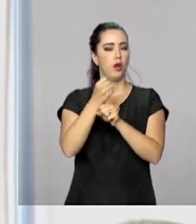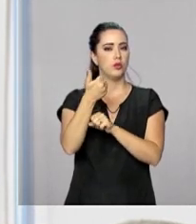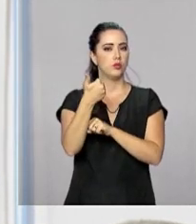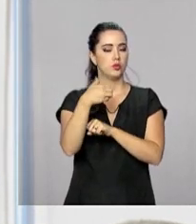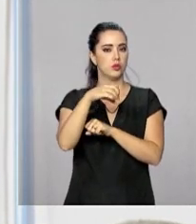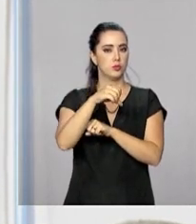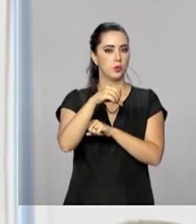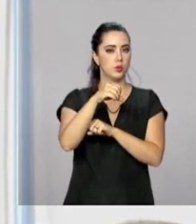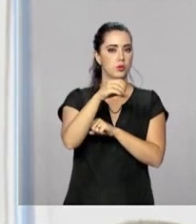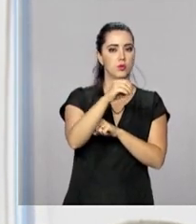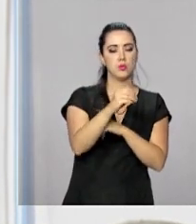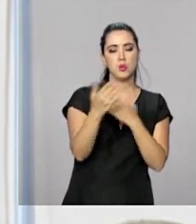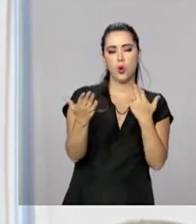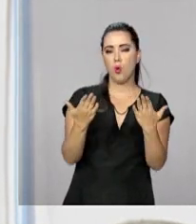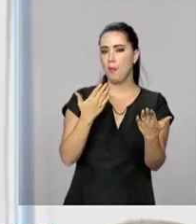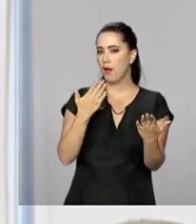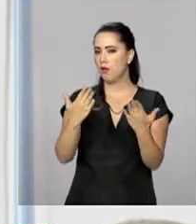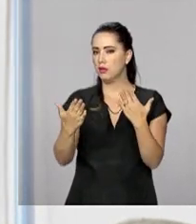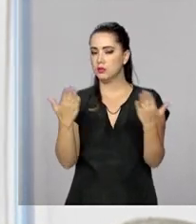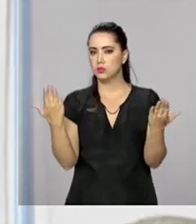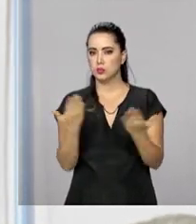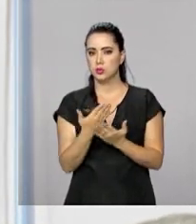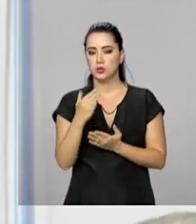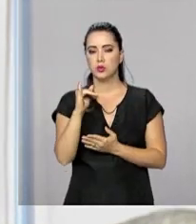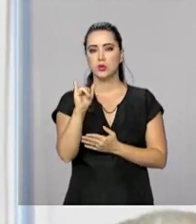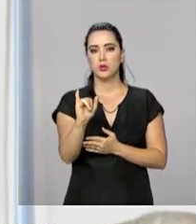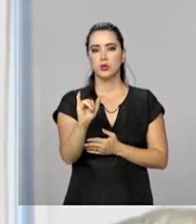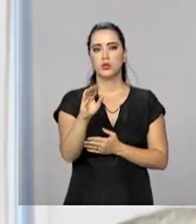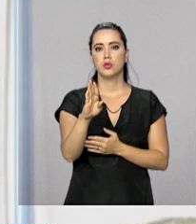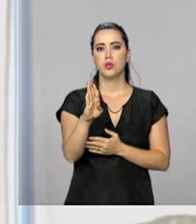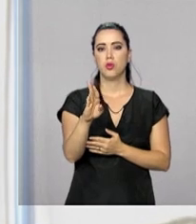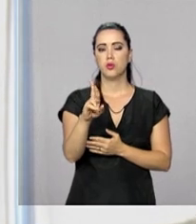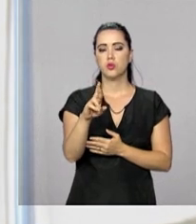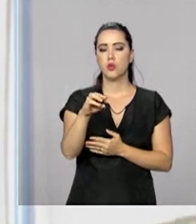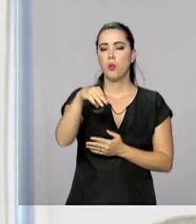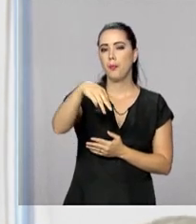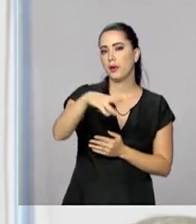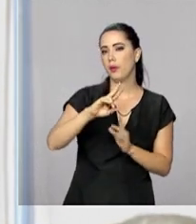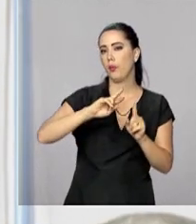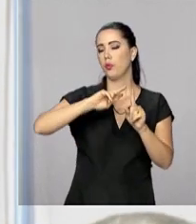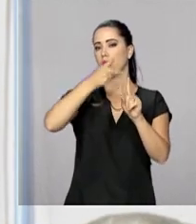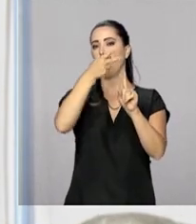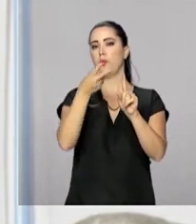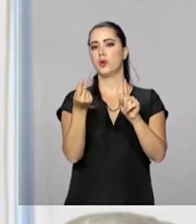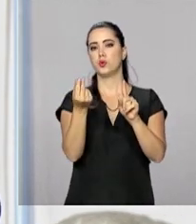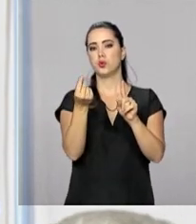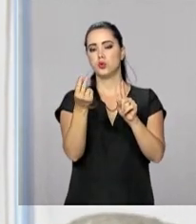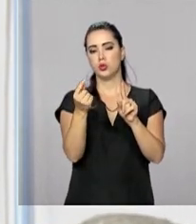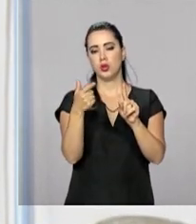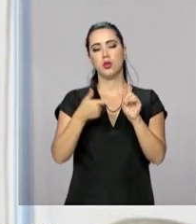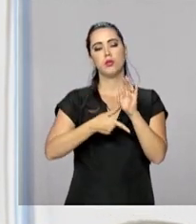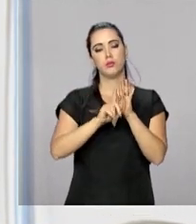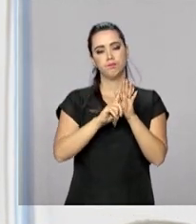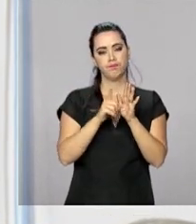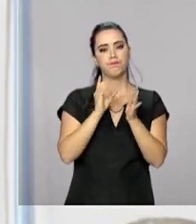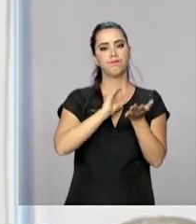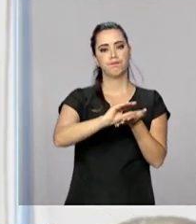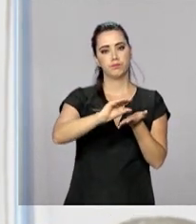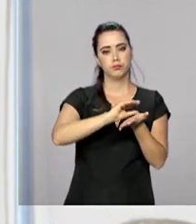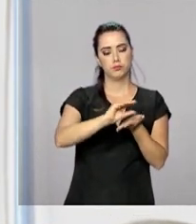comparativamente ao que o Ibram tem hoje, mais do que o dobro dos recursos que vinham sendo